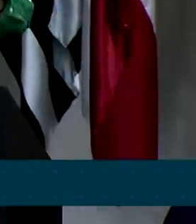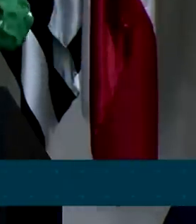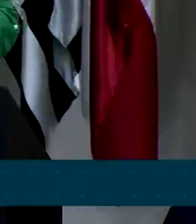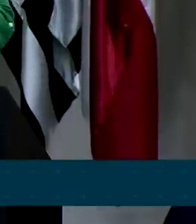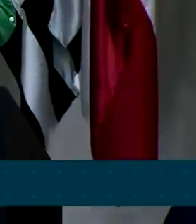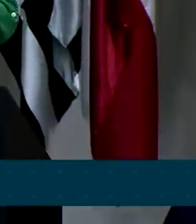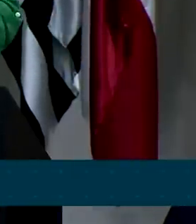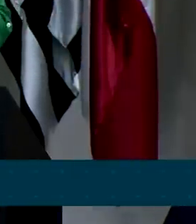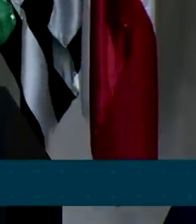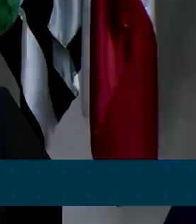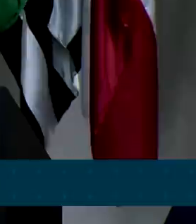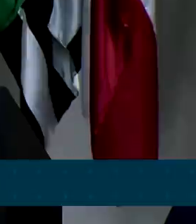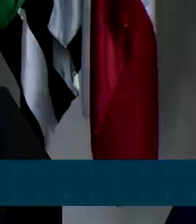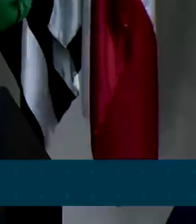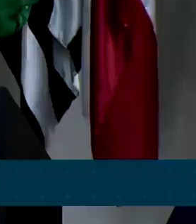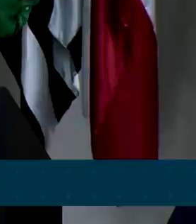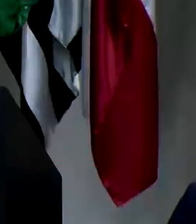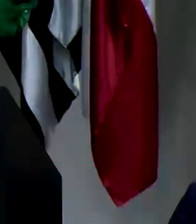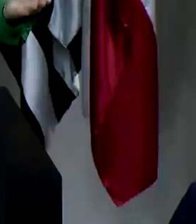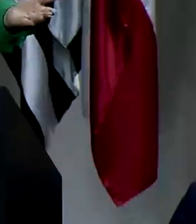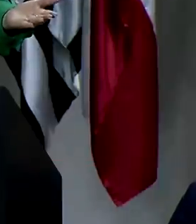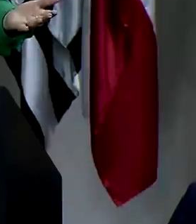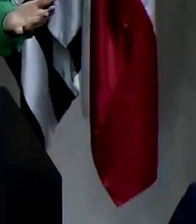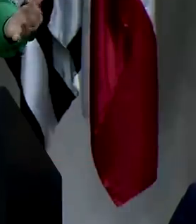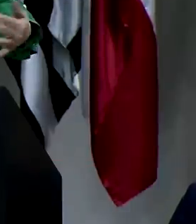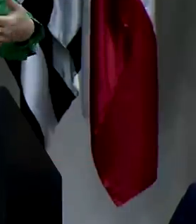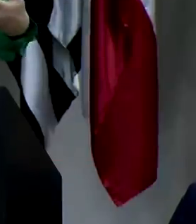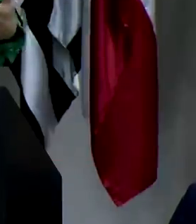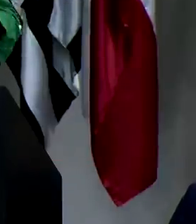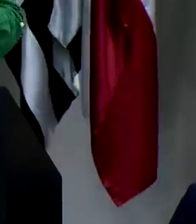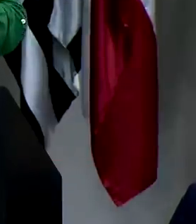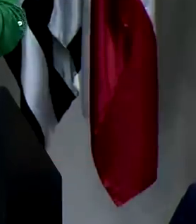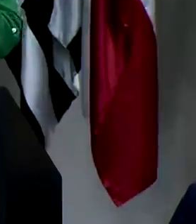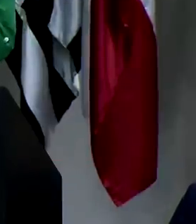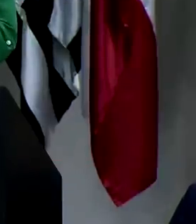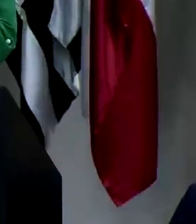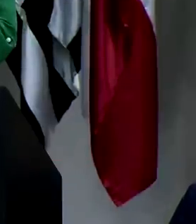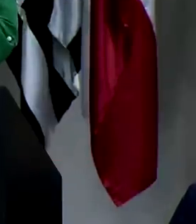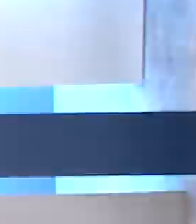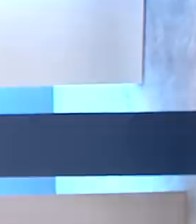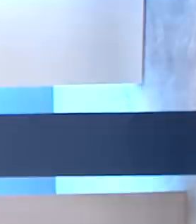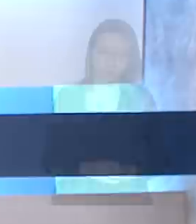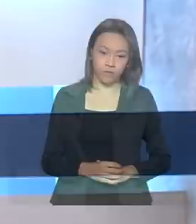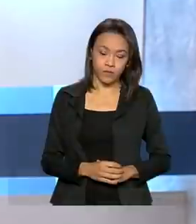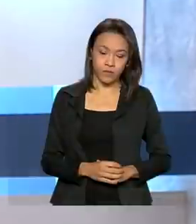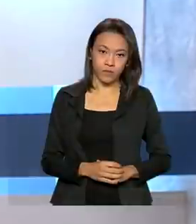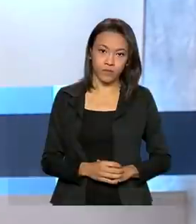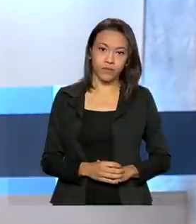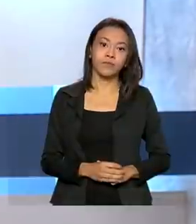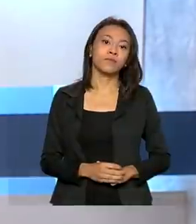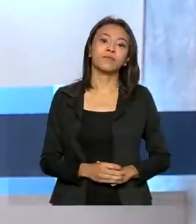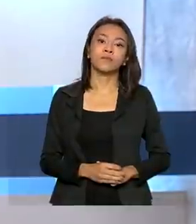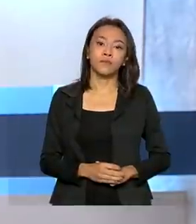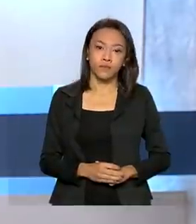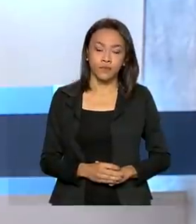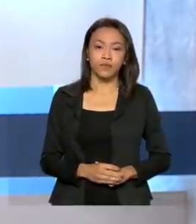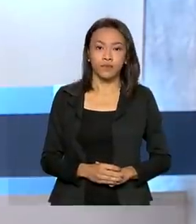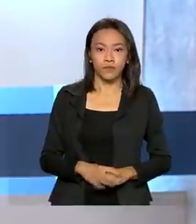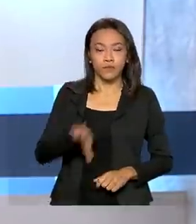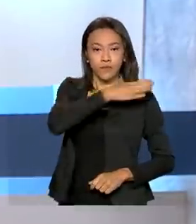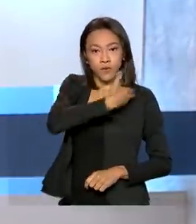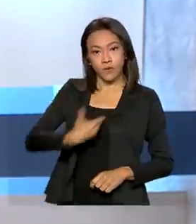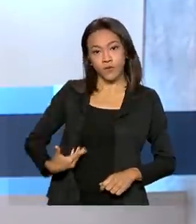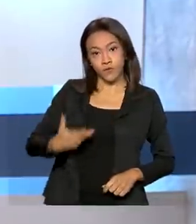com autismo, a pauta da ranceníase com tanta evidência. O governo